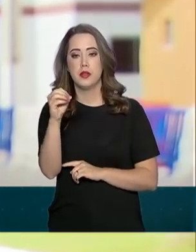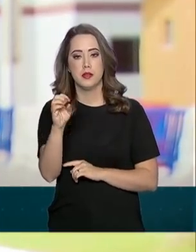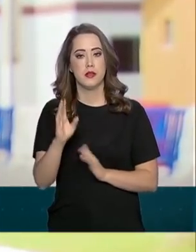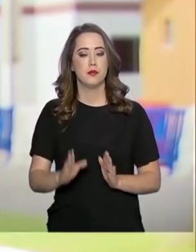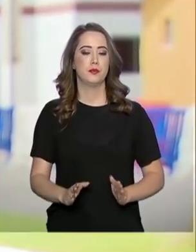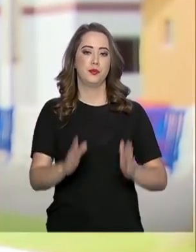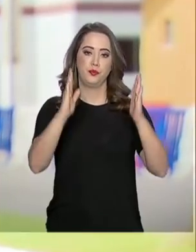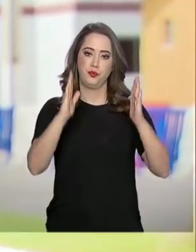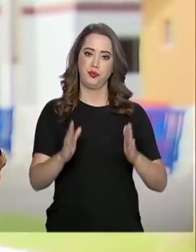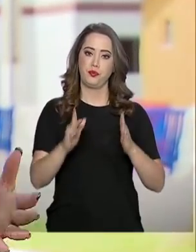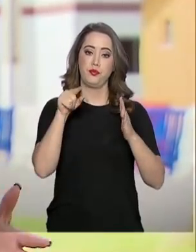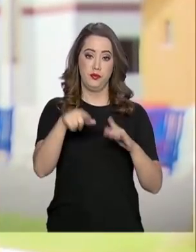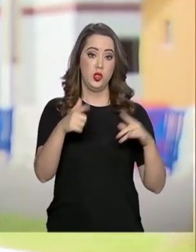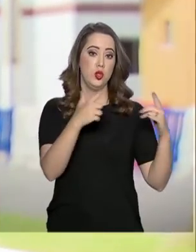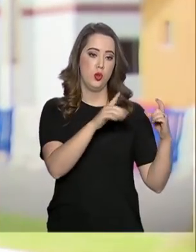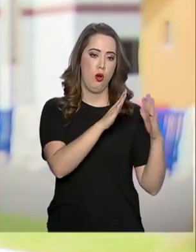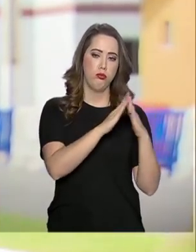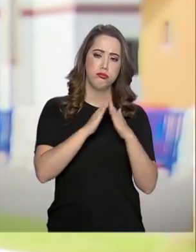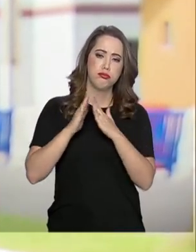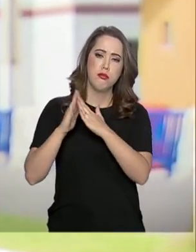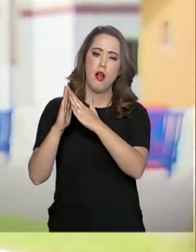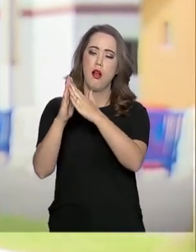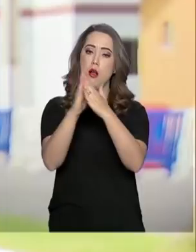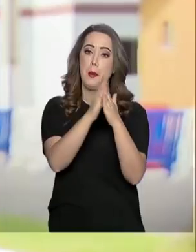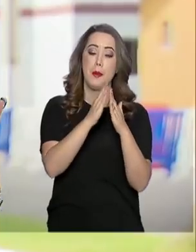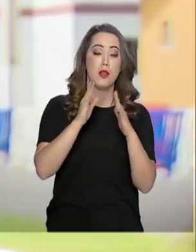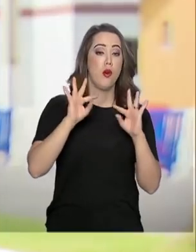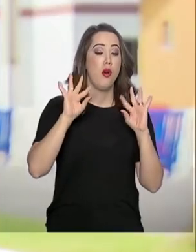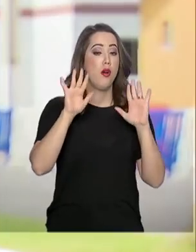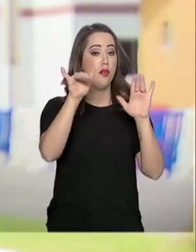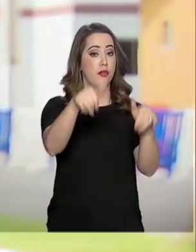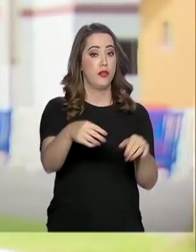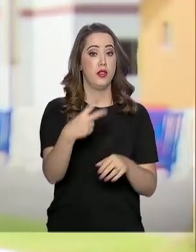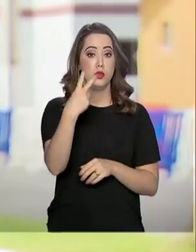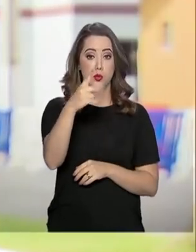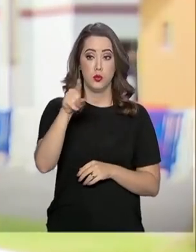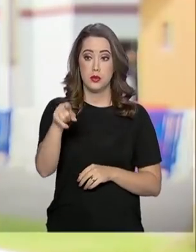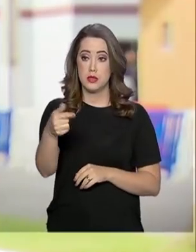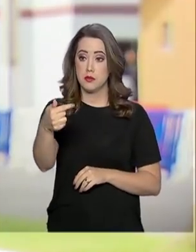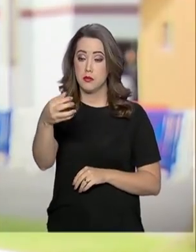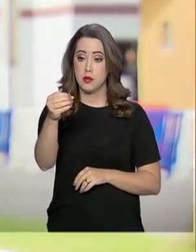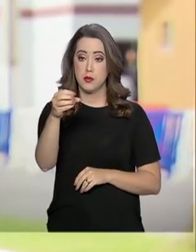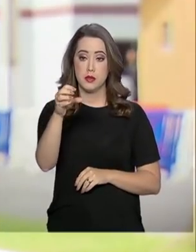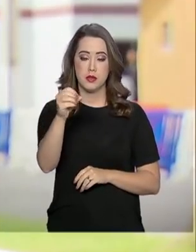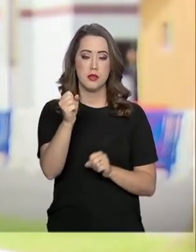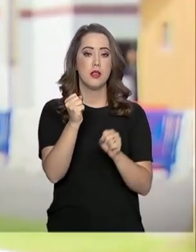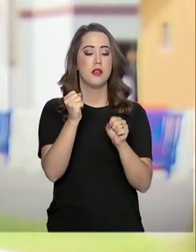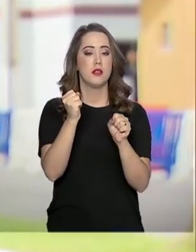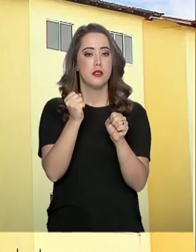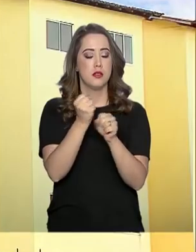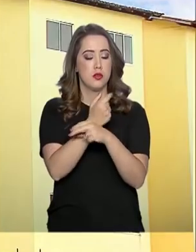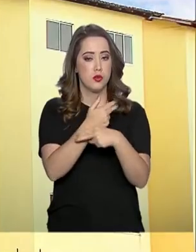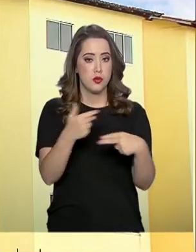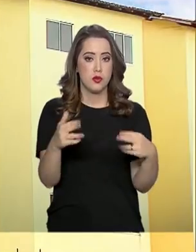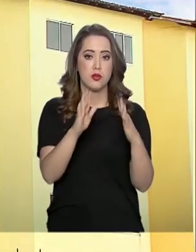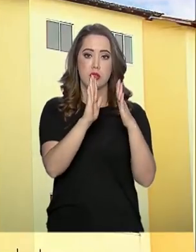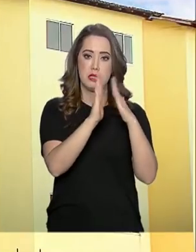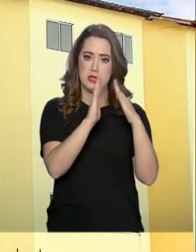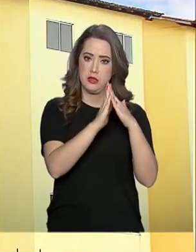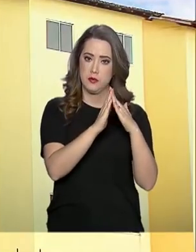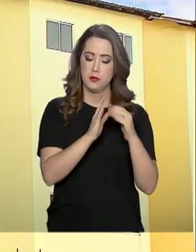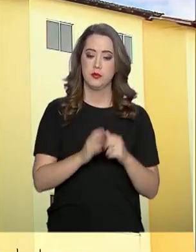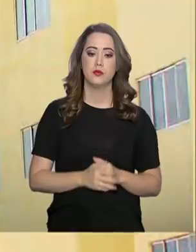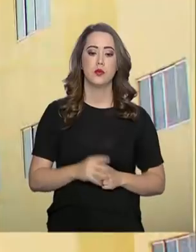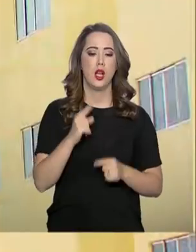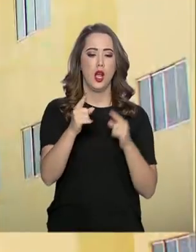Quando a obra toda estiver completa, serão mais de 2.700 moradias, para atender cerca de 10 mil pessoas. Cada apartamento